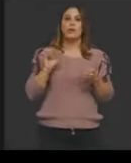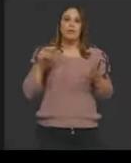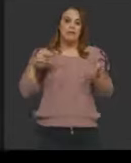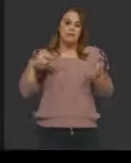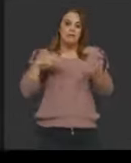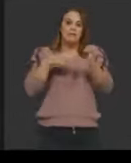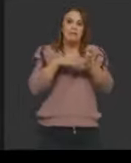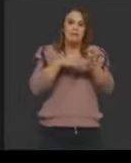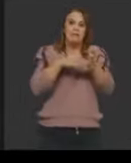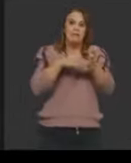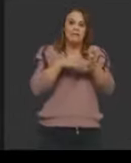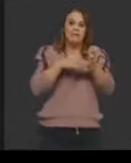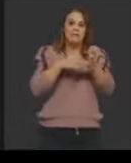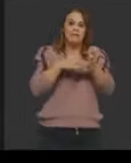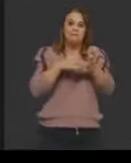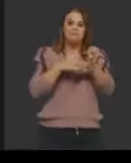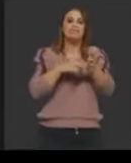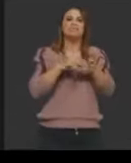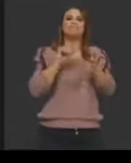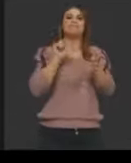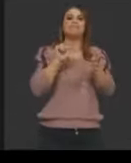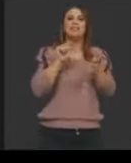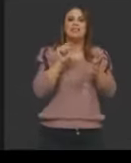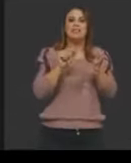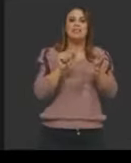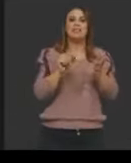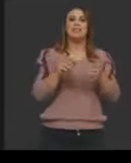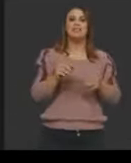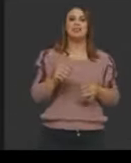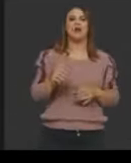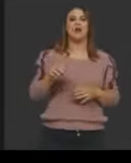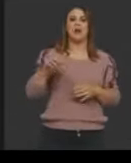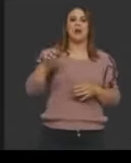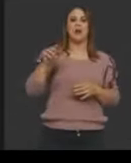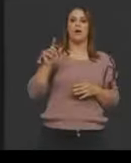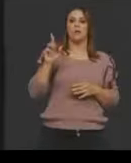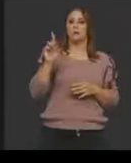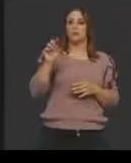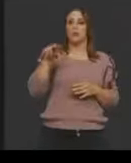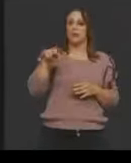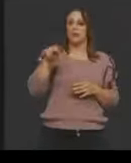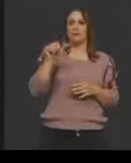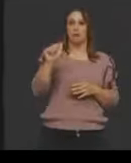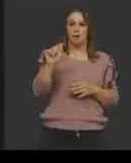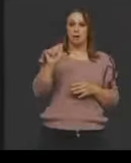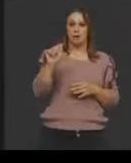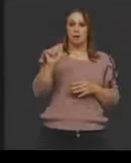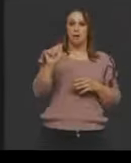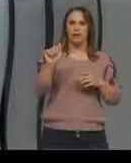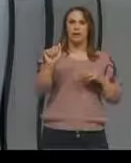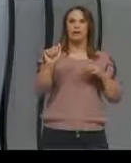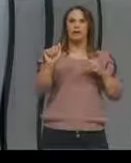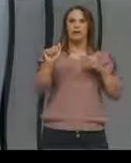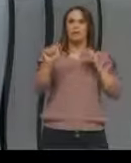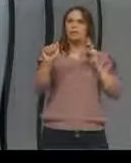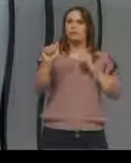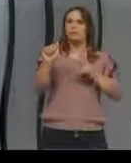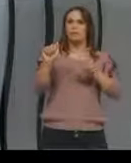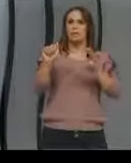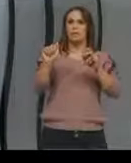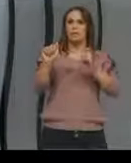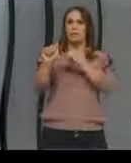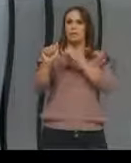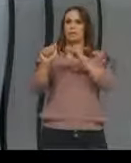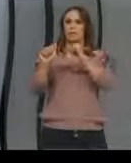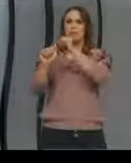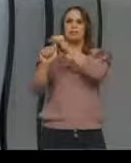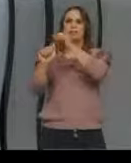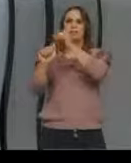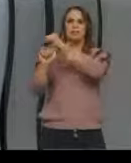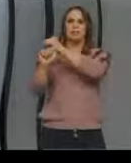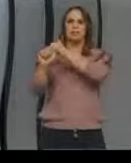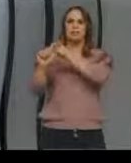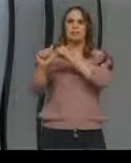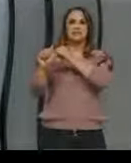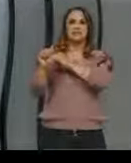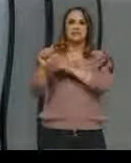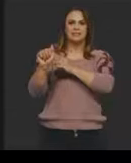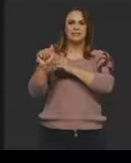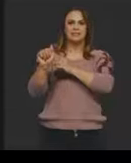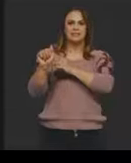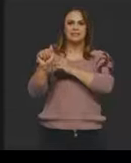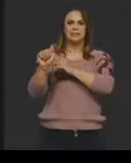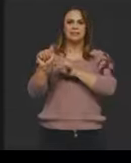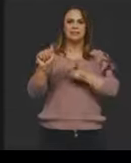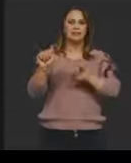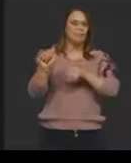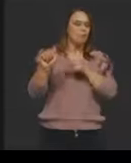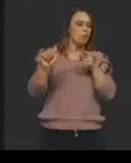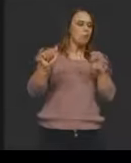como a molécula de DNA ela é negativa eletricamente falando ela será atraída pelo eletrodo positivo que está aqui do